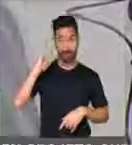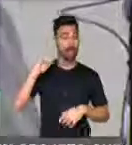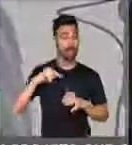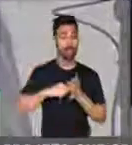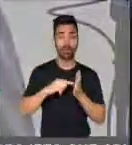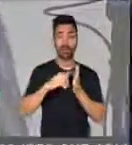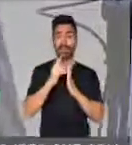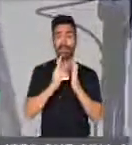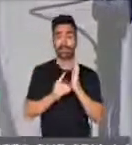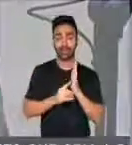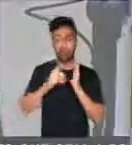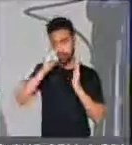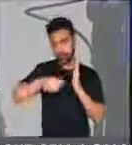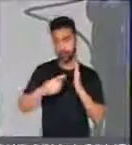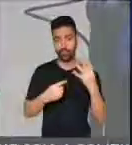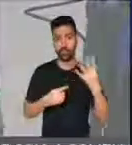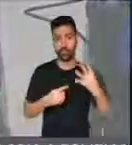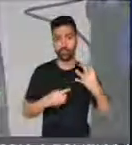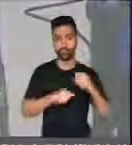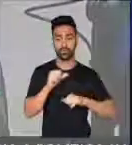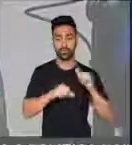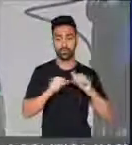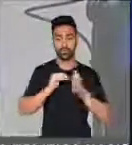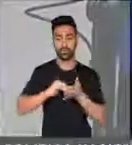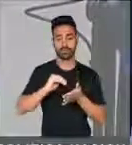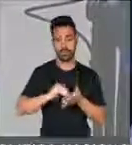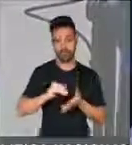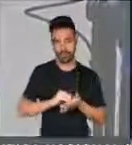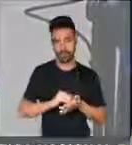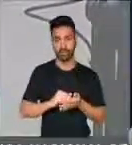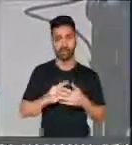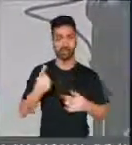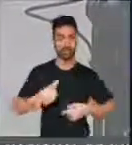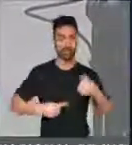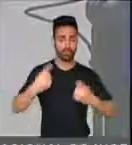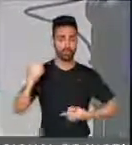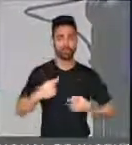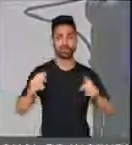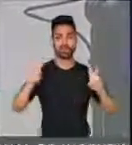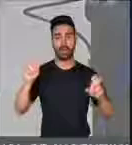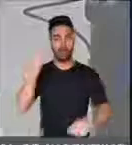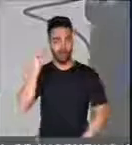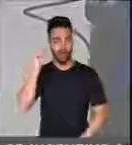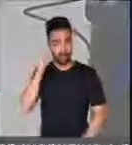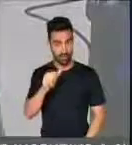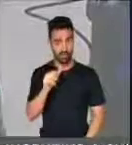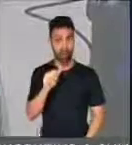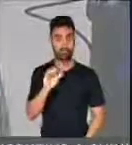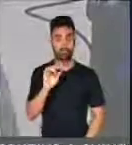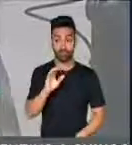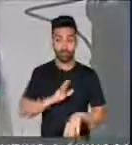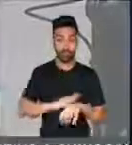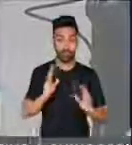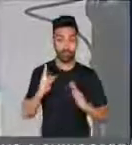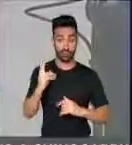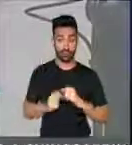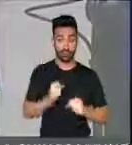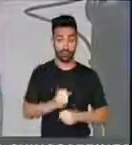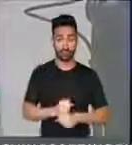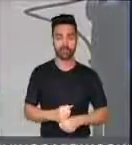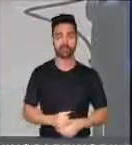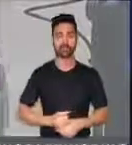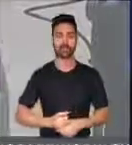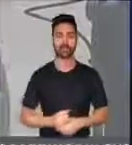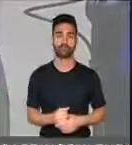a quarta mudança na estrutura da Secretaria de Políticas para as Mulheres em apenas dois anos. Sr.